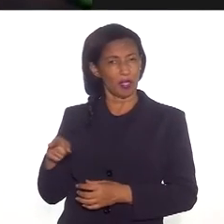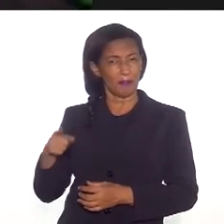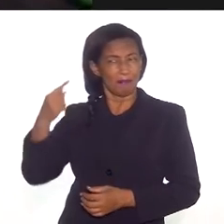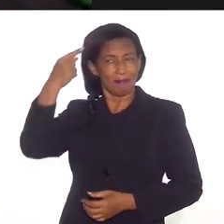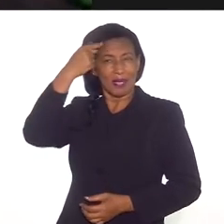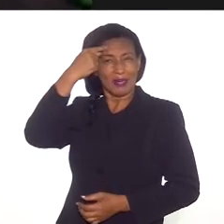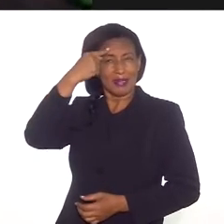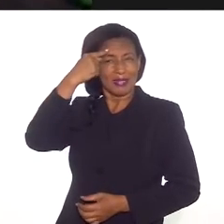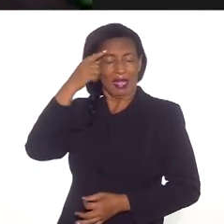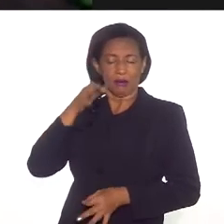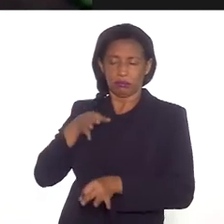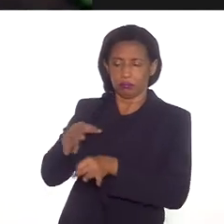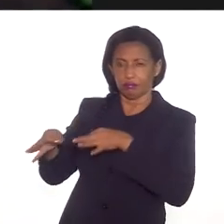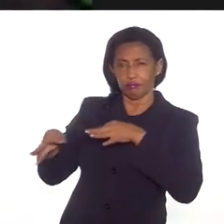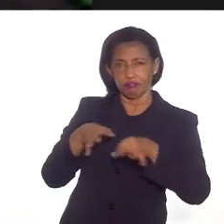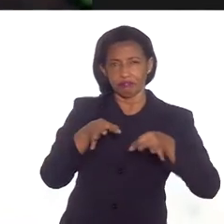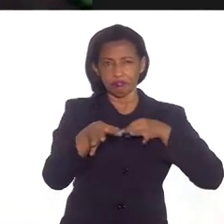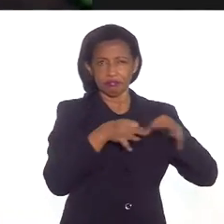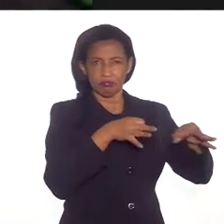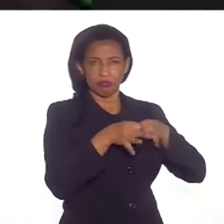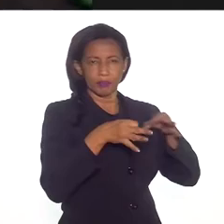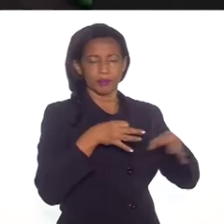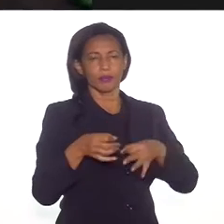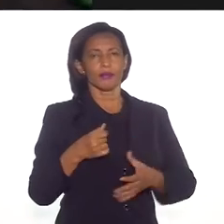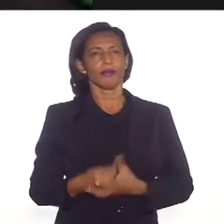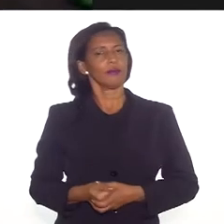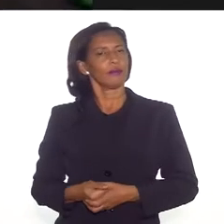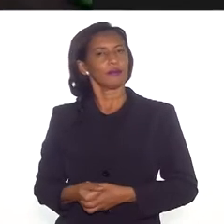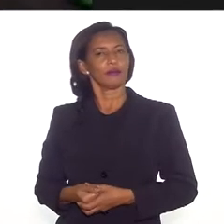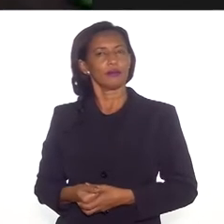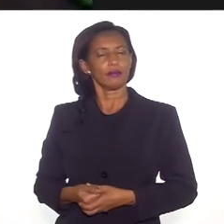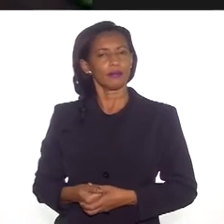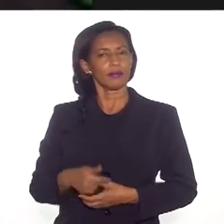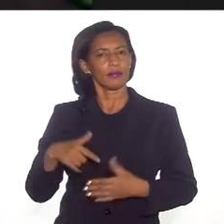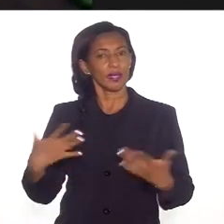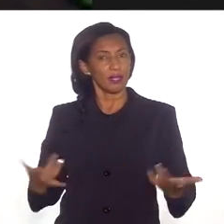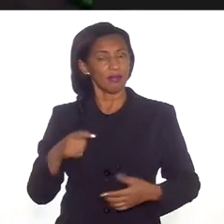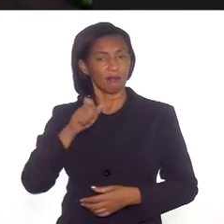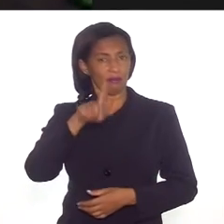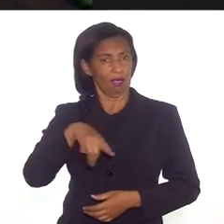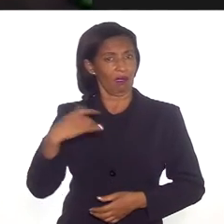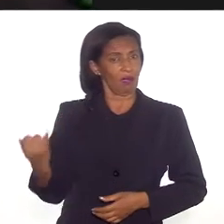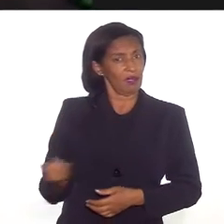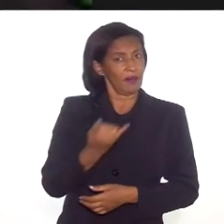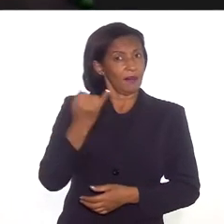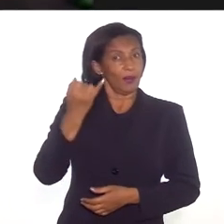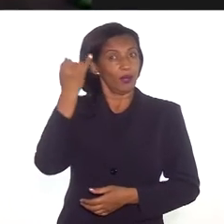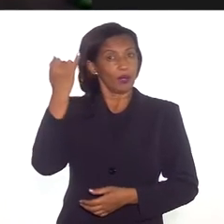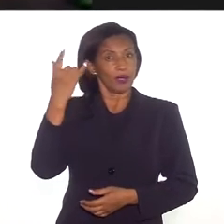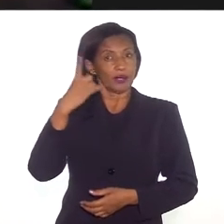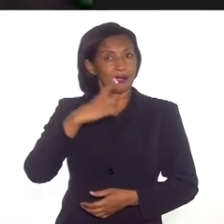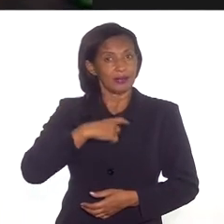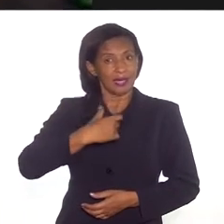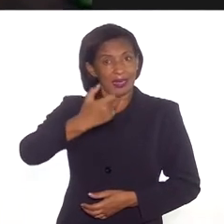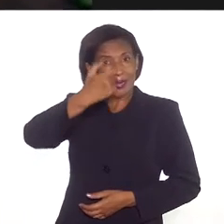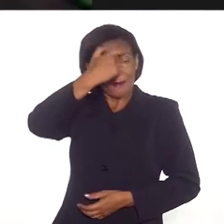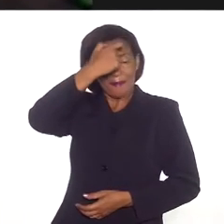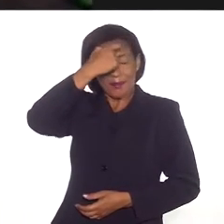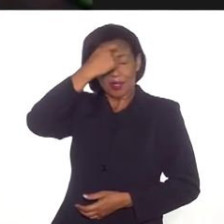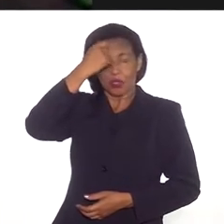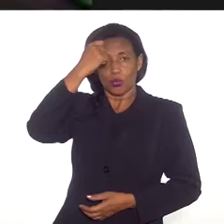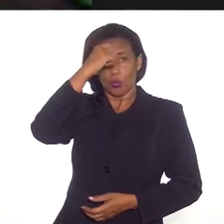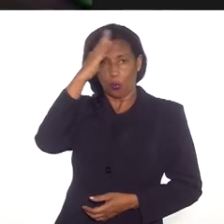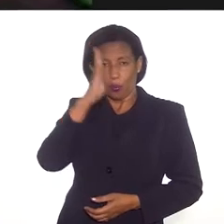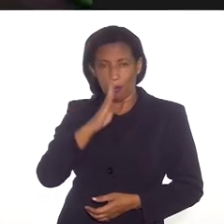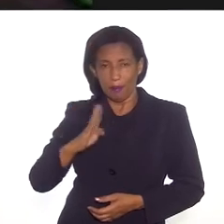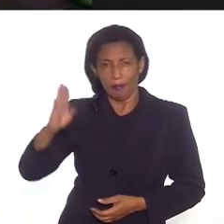efetivamente pensado, elaborado, e que era importante introjetar na cabeça do